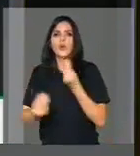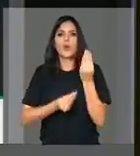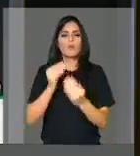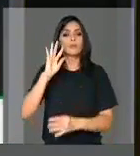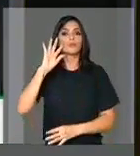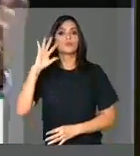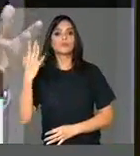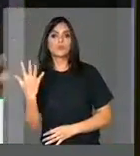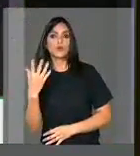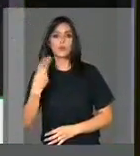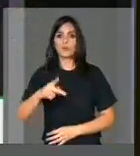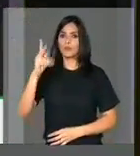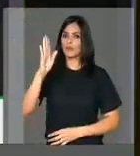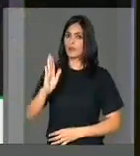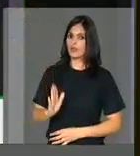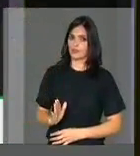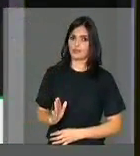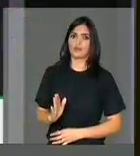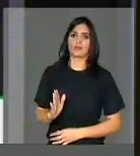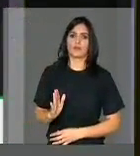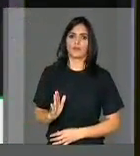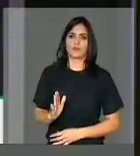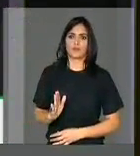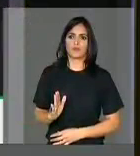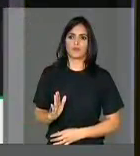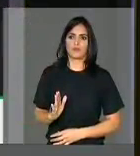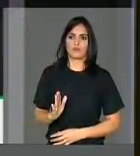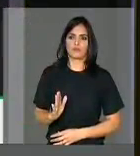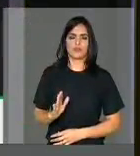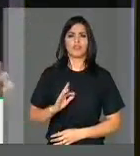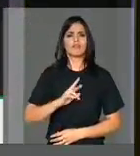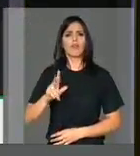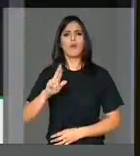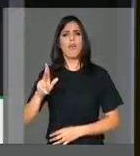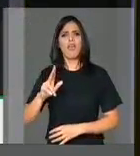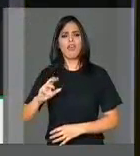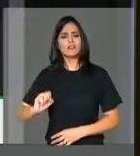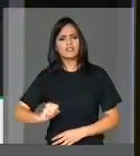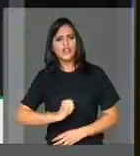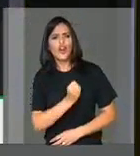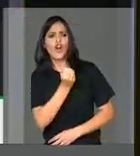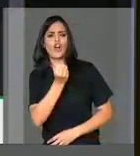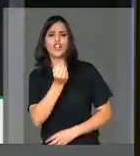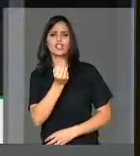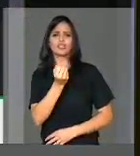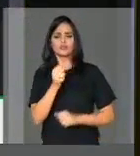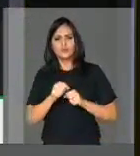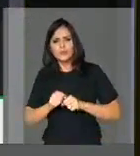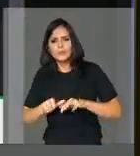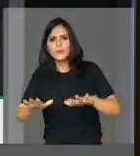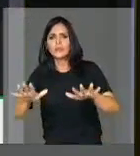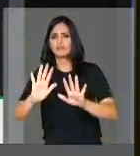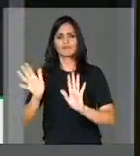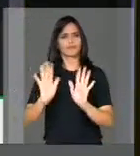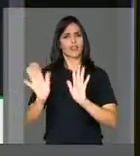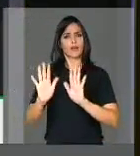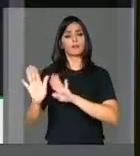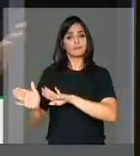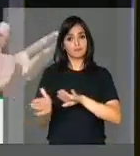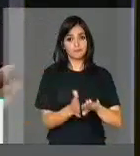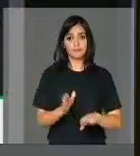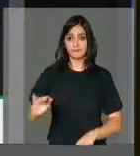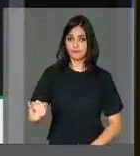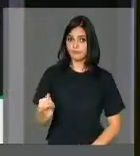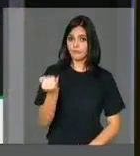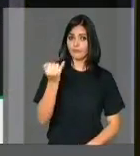saídas que não passam pelo semear de ódio. Mas queria, senhor presidente, aproveitar também esse tempo